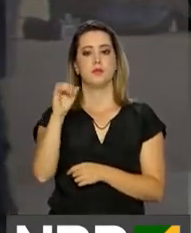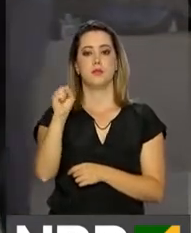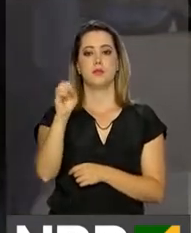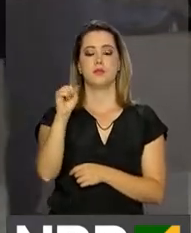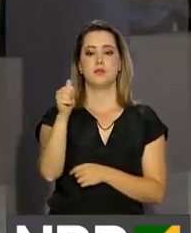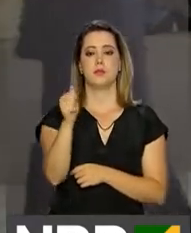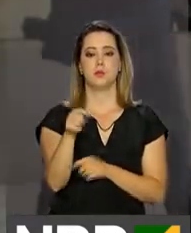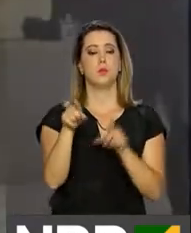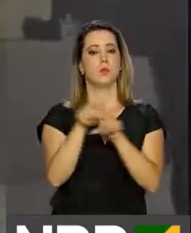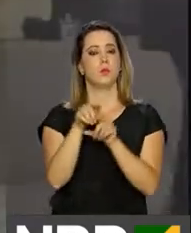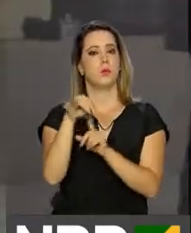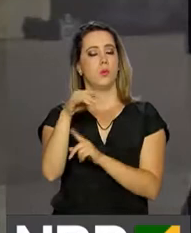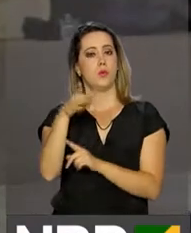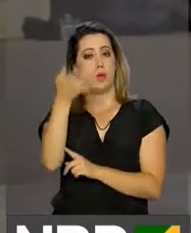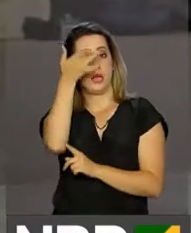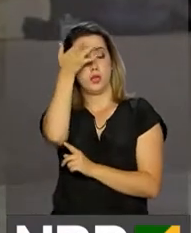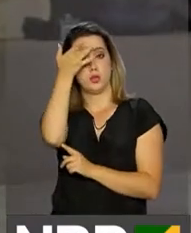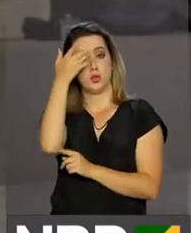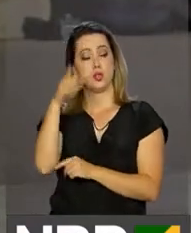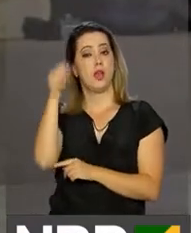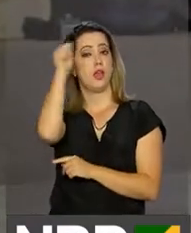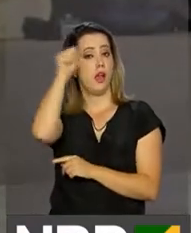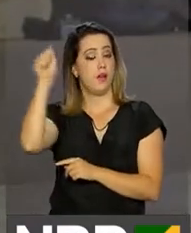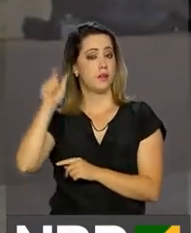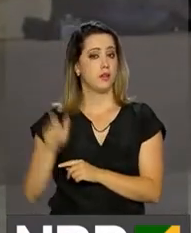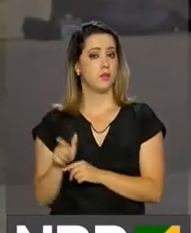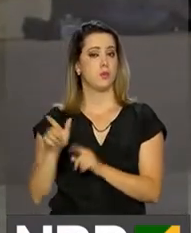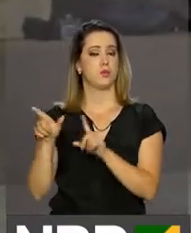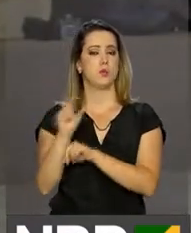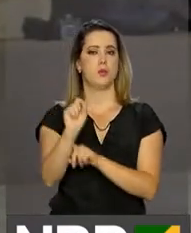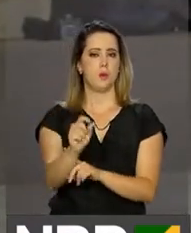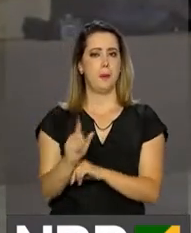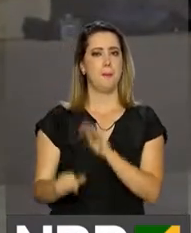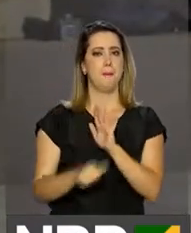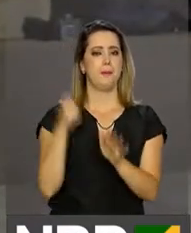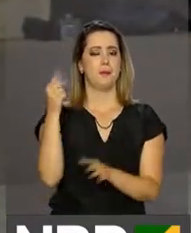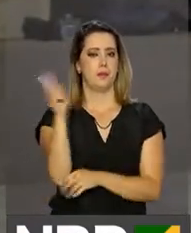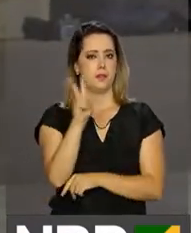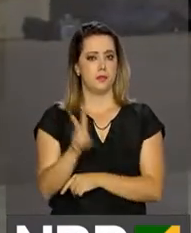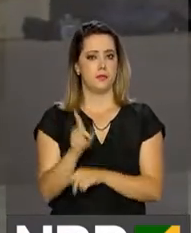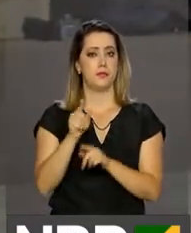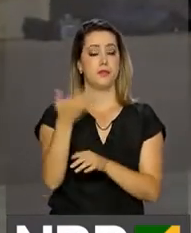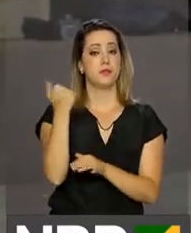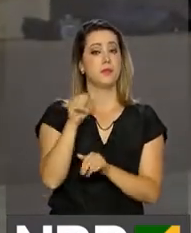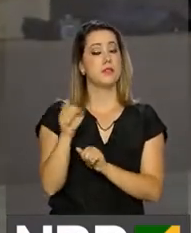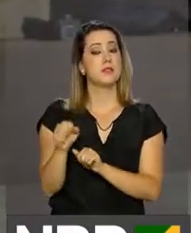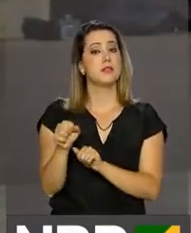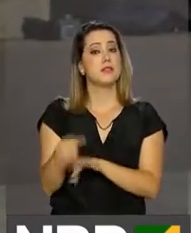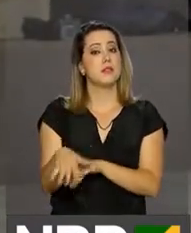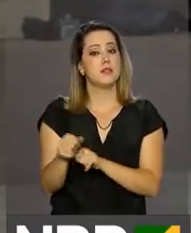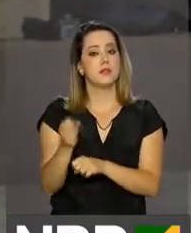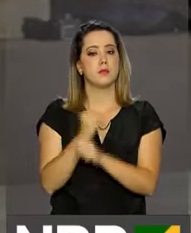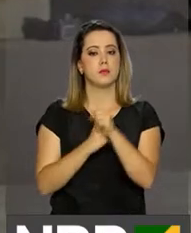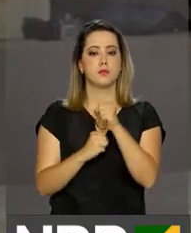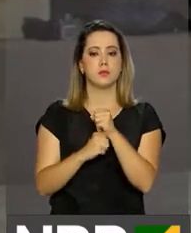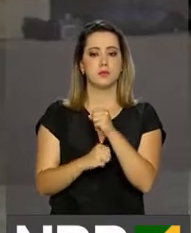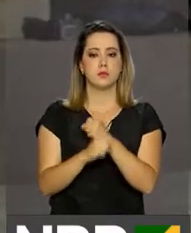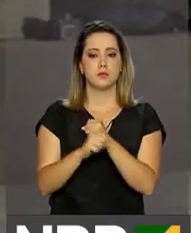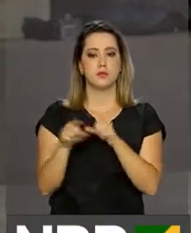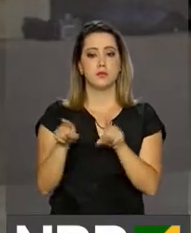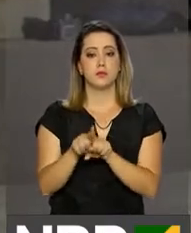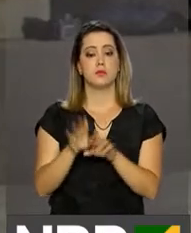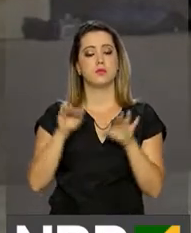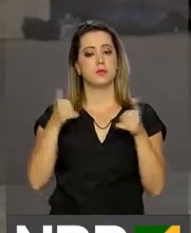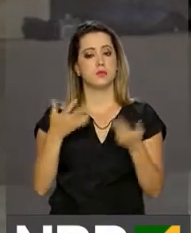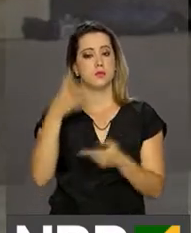Índia e África do Sul. Temer fez a sua primeira viagem ao país em setembro do ano passado. Portanto, essa é a segunda vez do